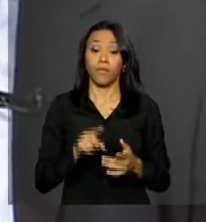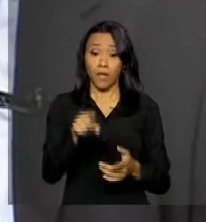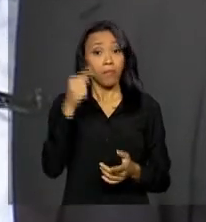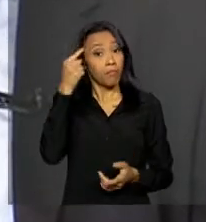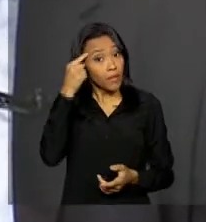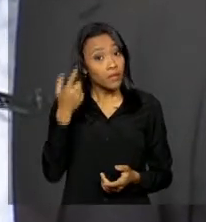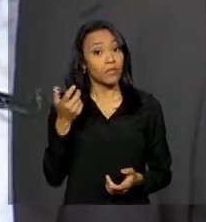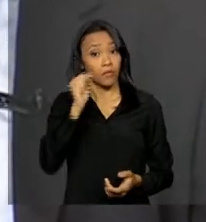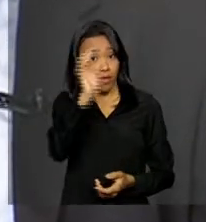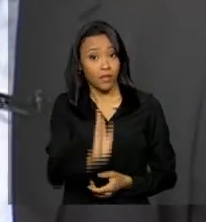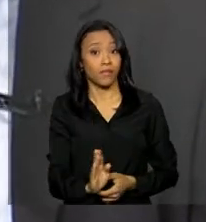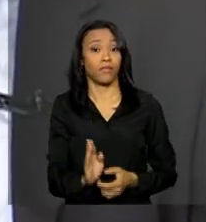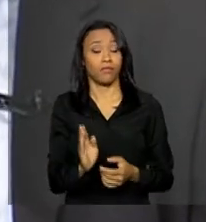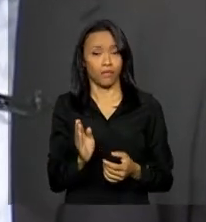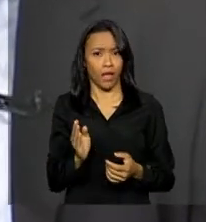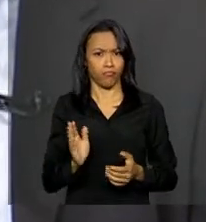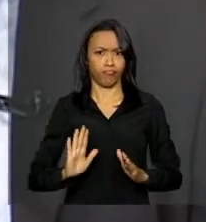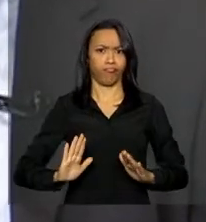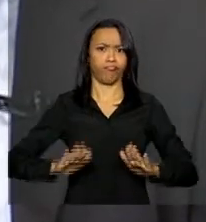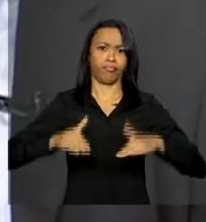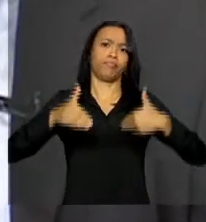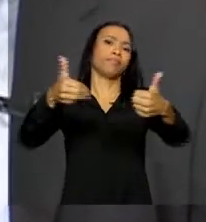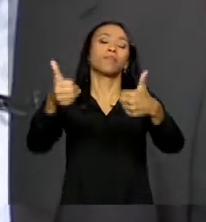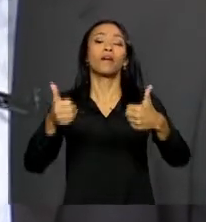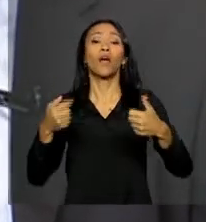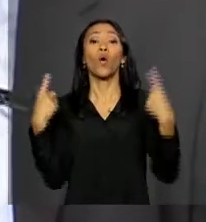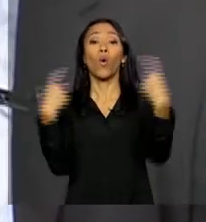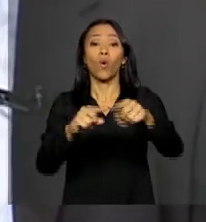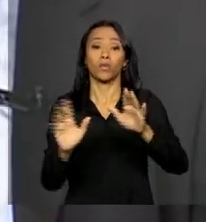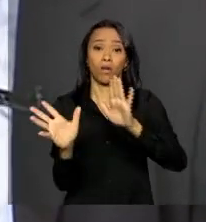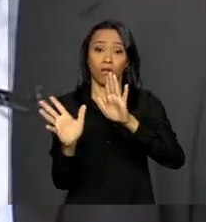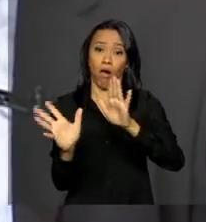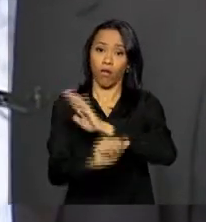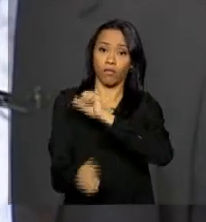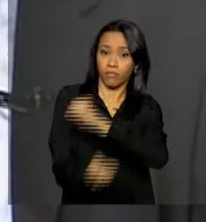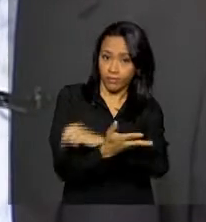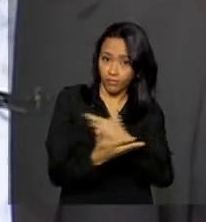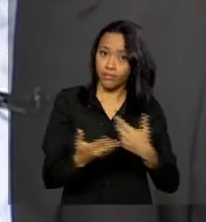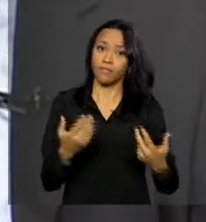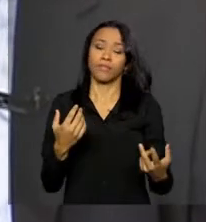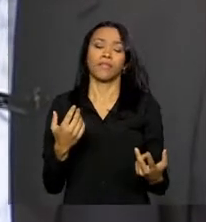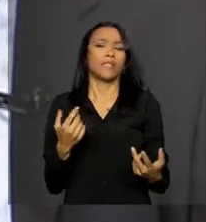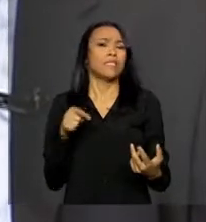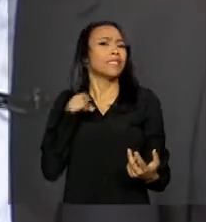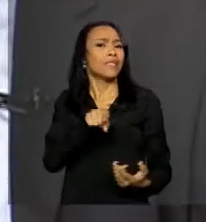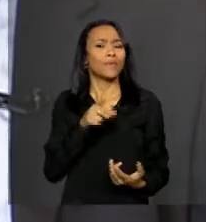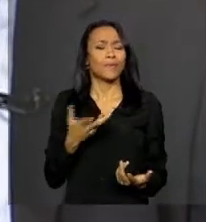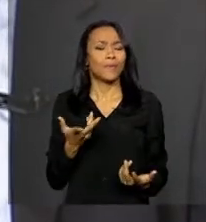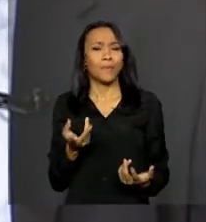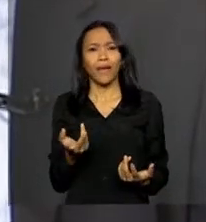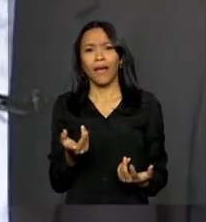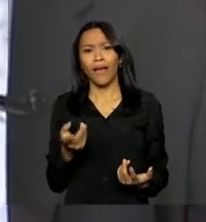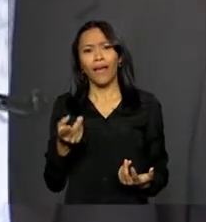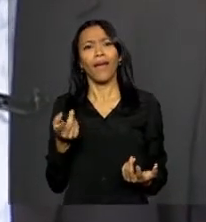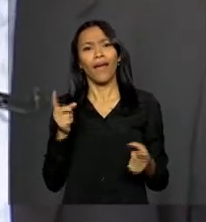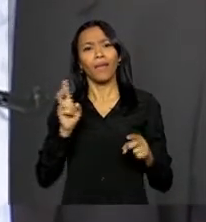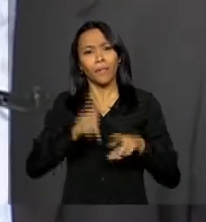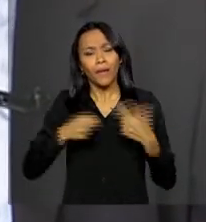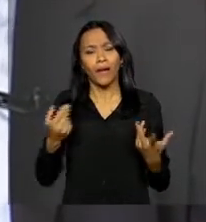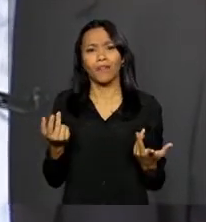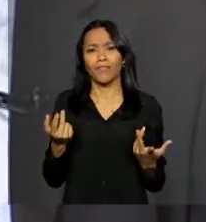nessa questão da transparência e do combate à corrupção. E isso se dá não é por uma questão, é questão material.